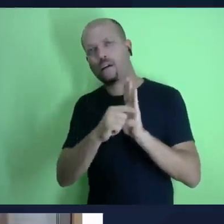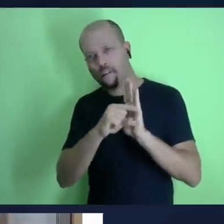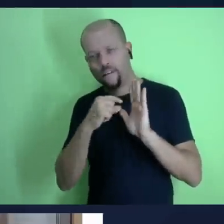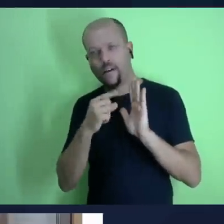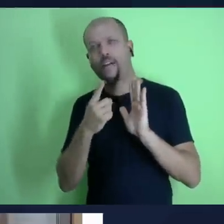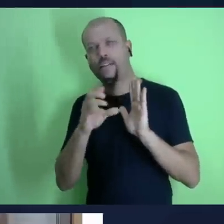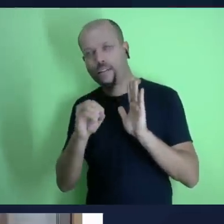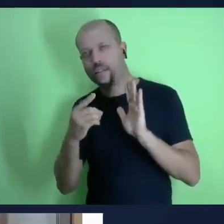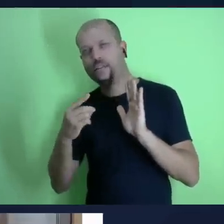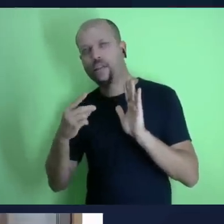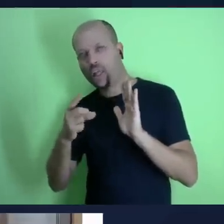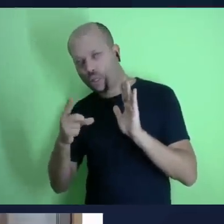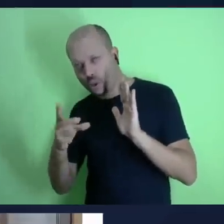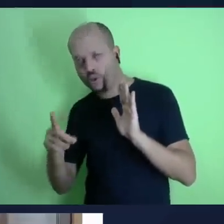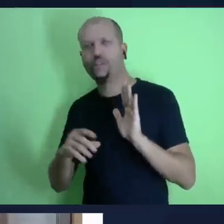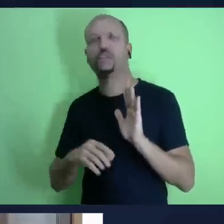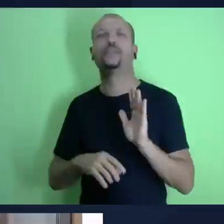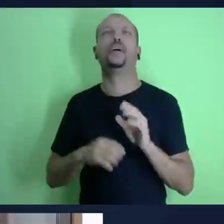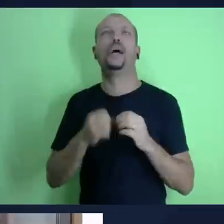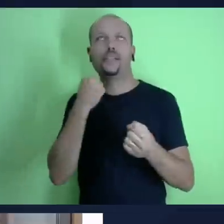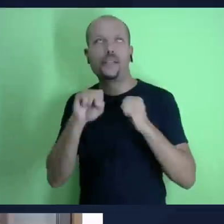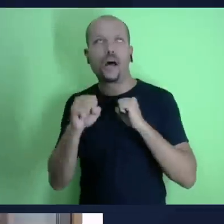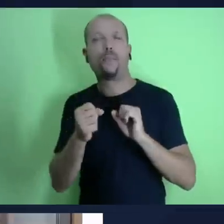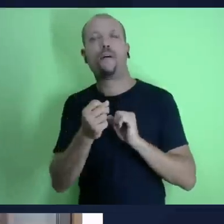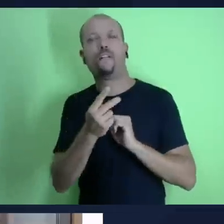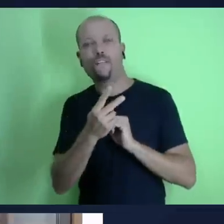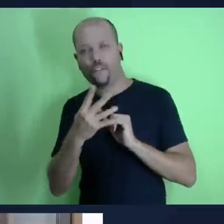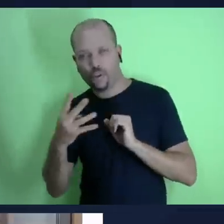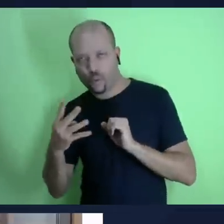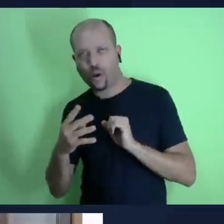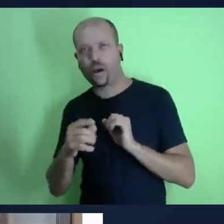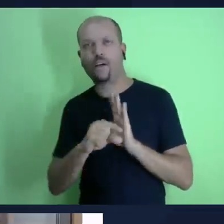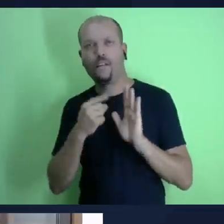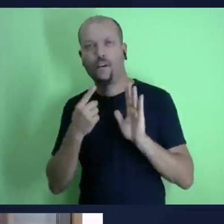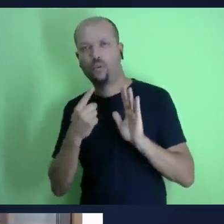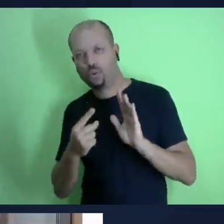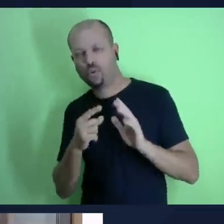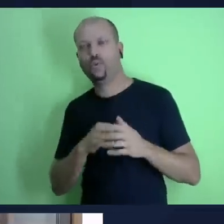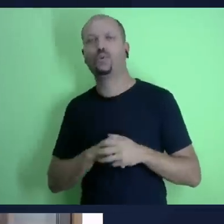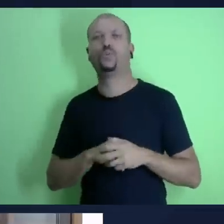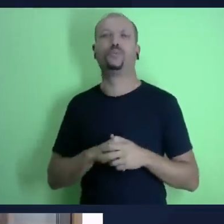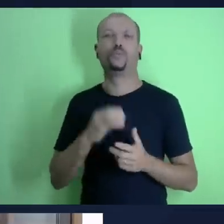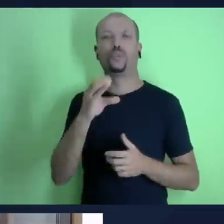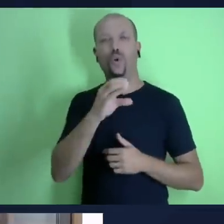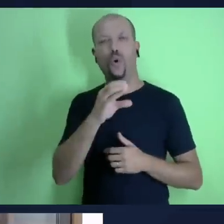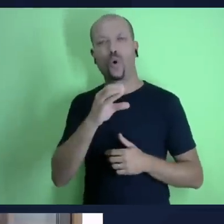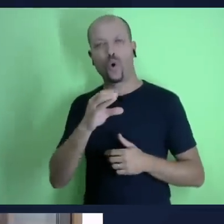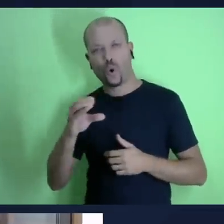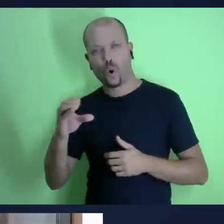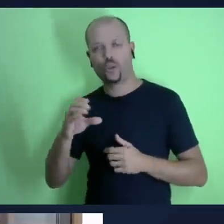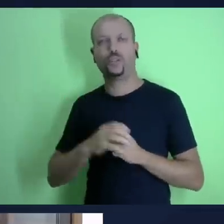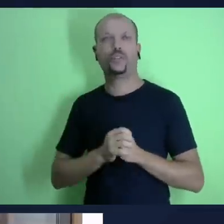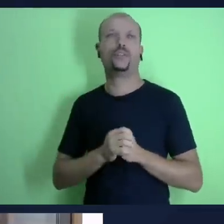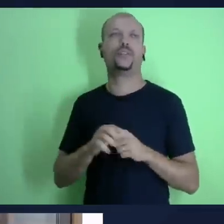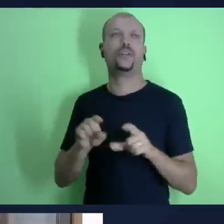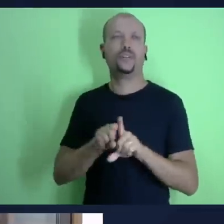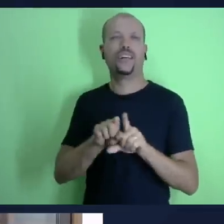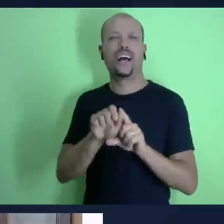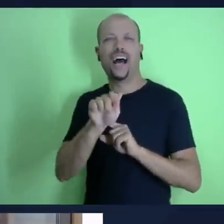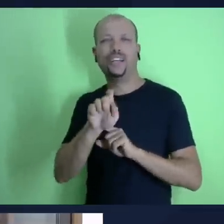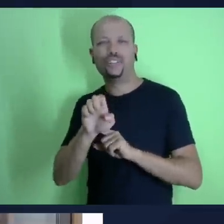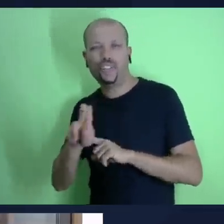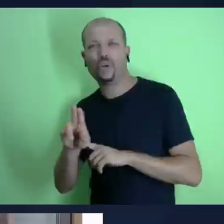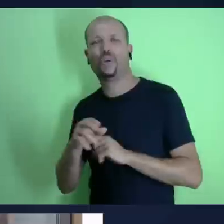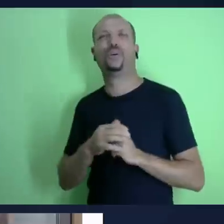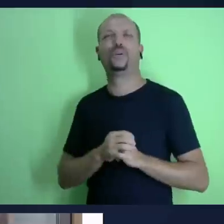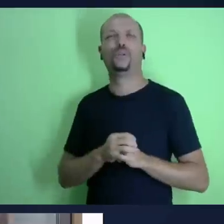versos que eu mencionei e você que nos acompanha lembre-se aqui nós não iremos abrir todos os versos ler todos os